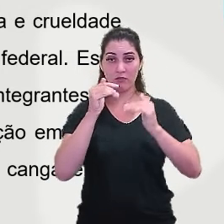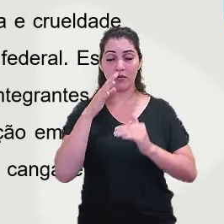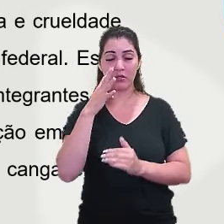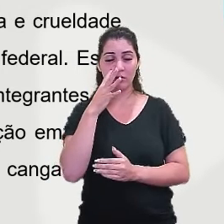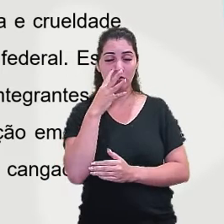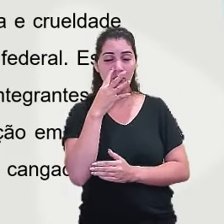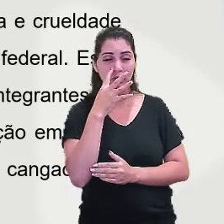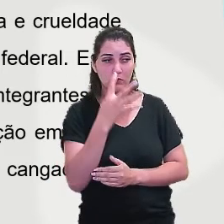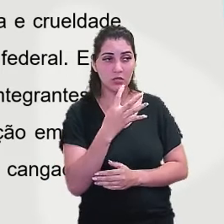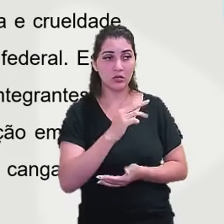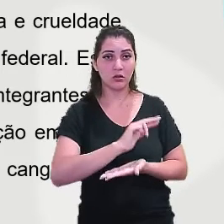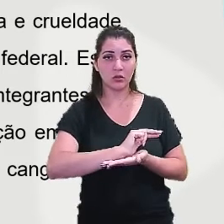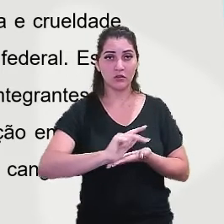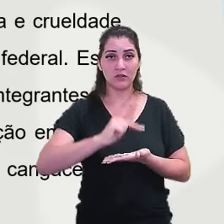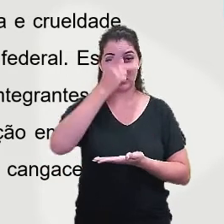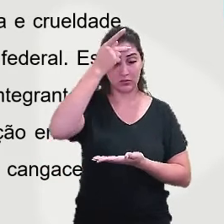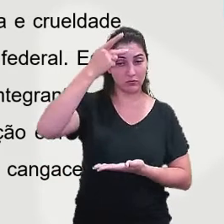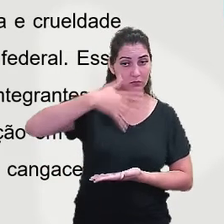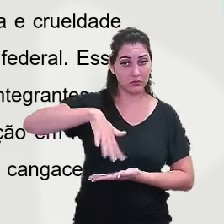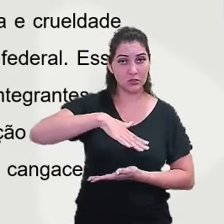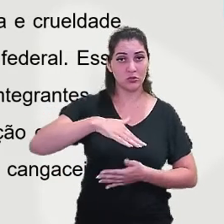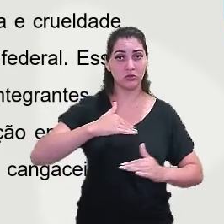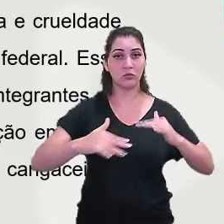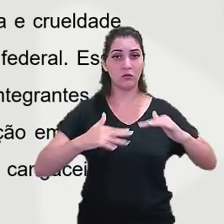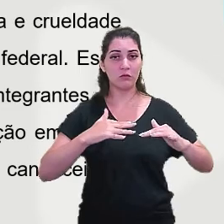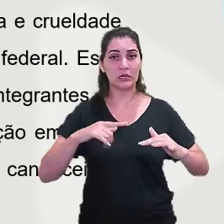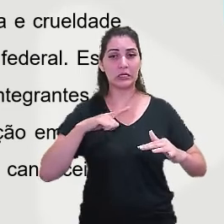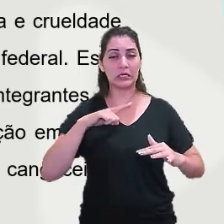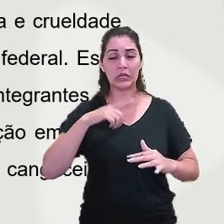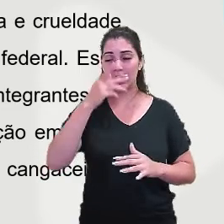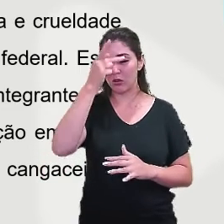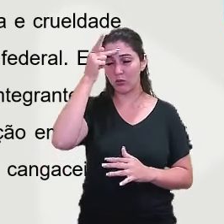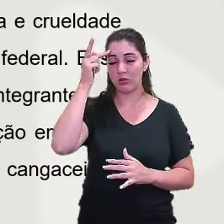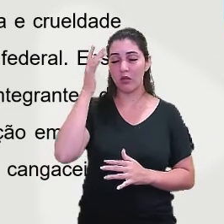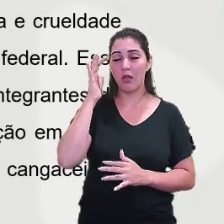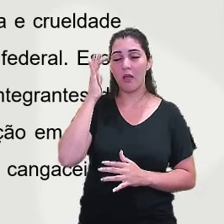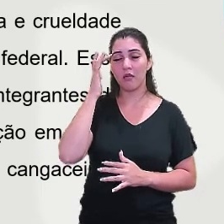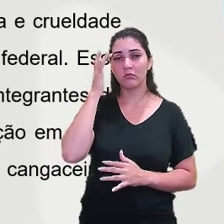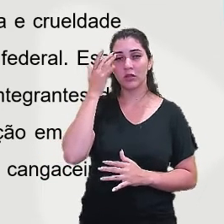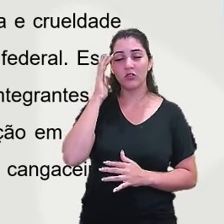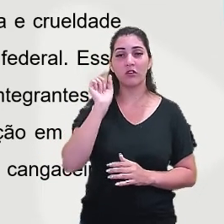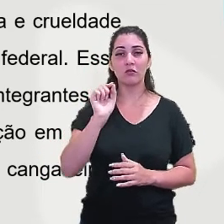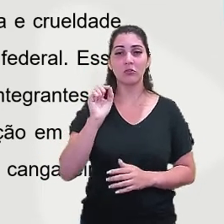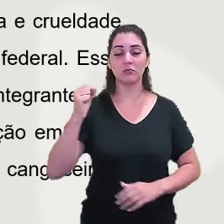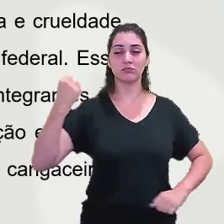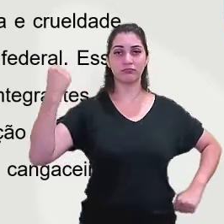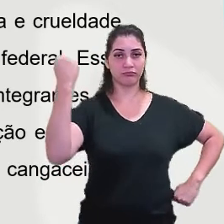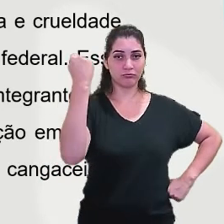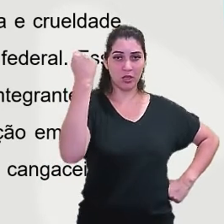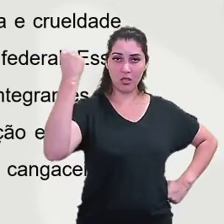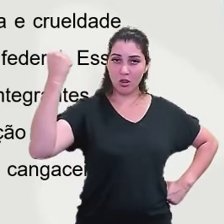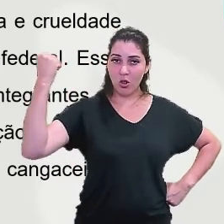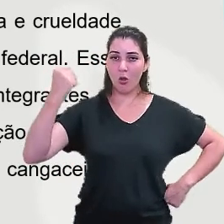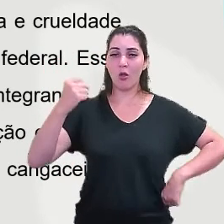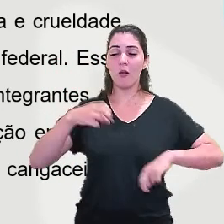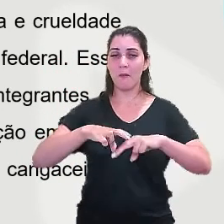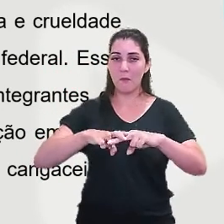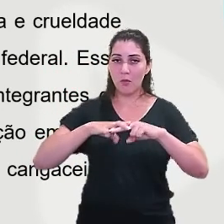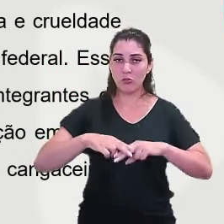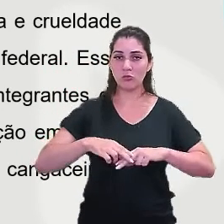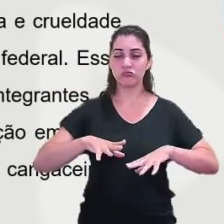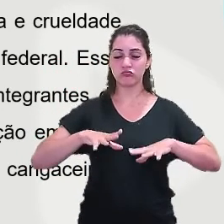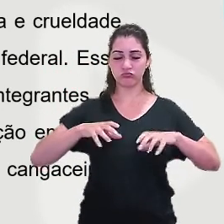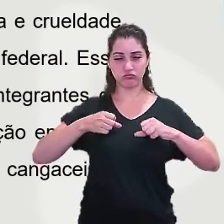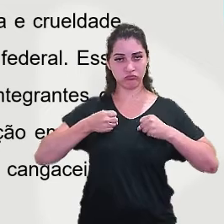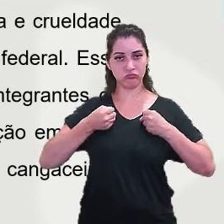movimento, que eram considerados heróis por parte da população em razão da bravura e audácia. Contudo,